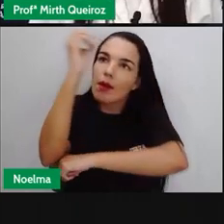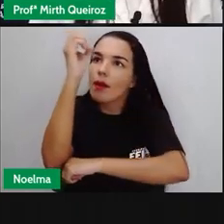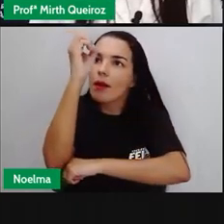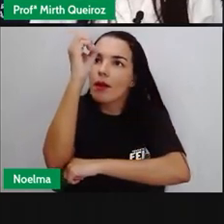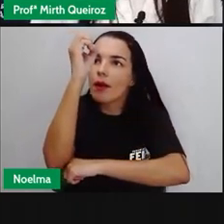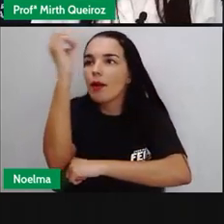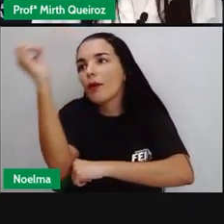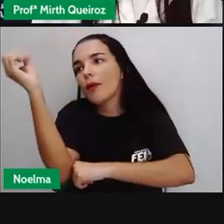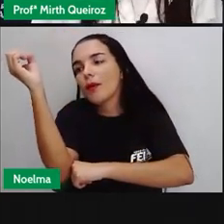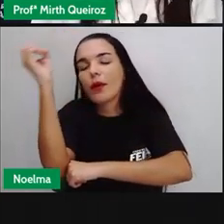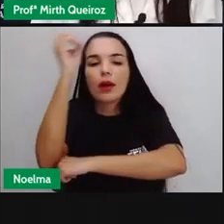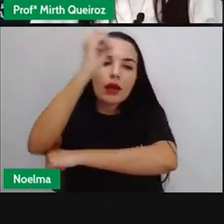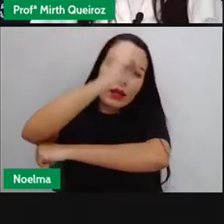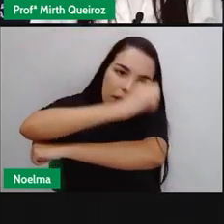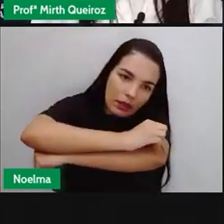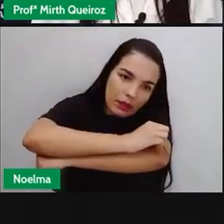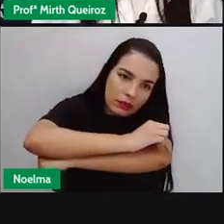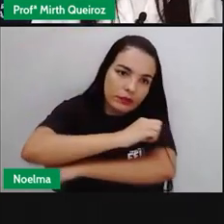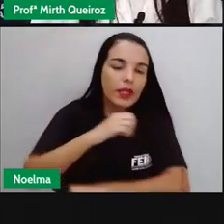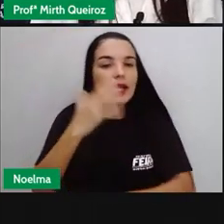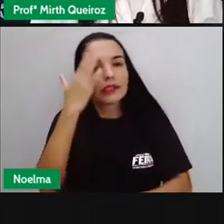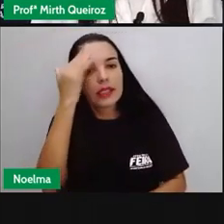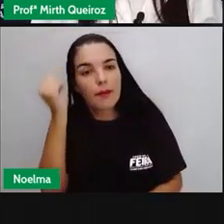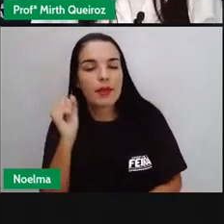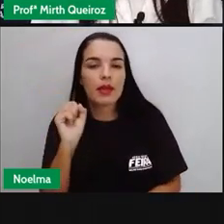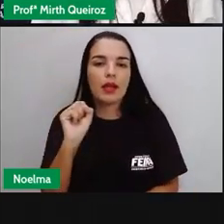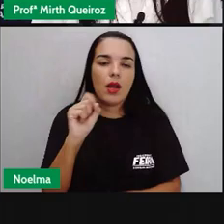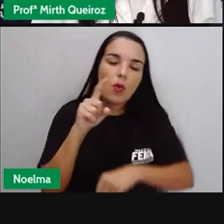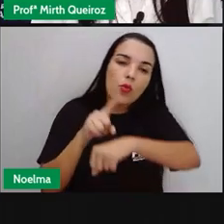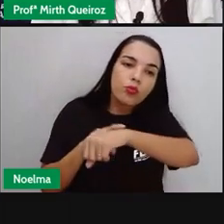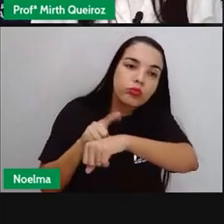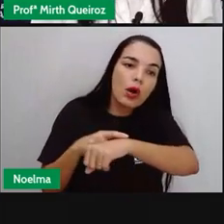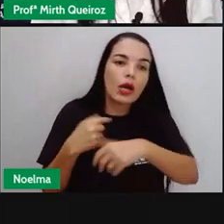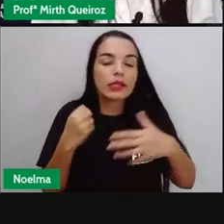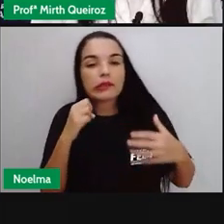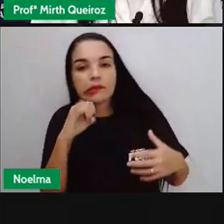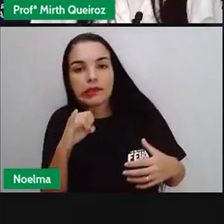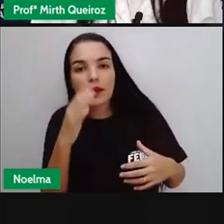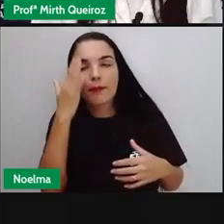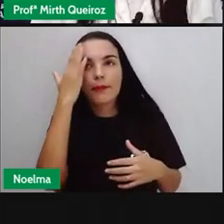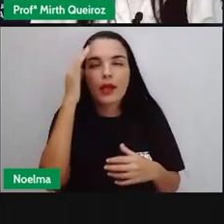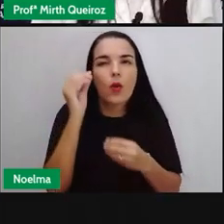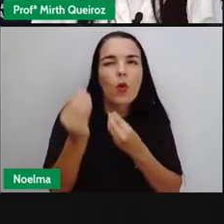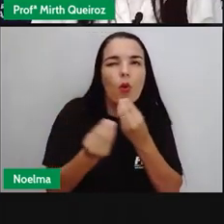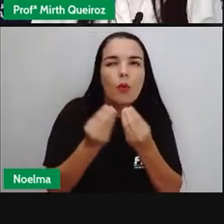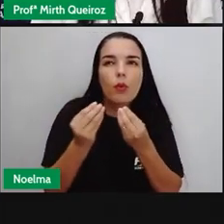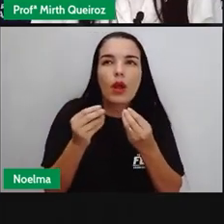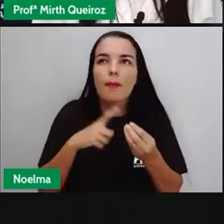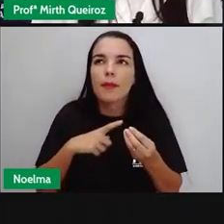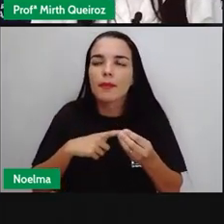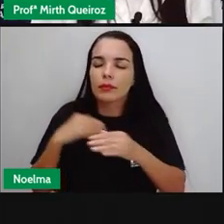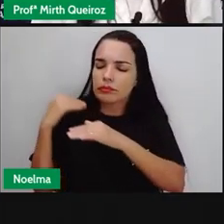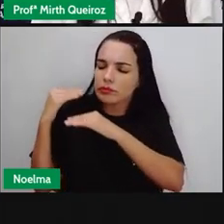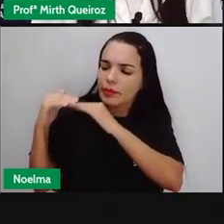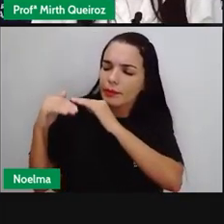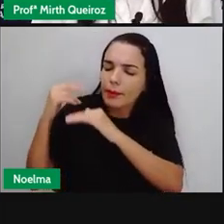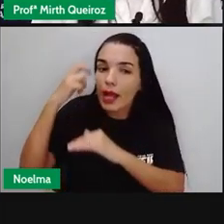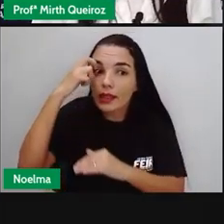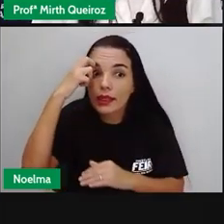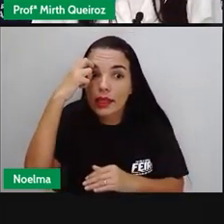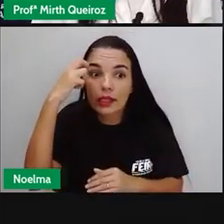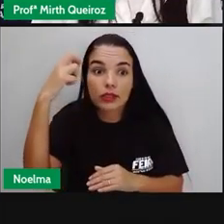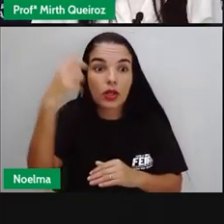conforme houve a necessidade Foram-se criando instrumentos Para que fosse